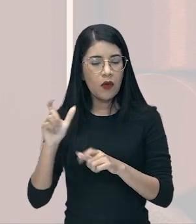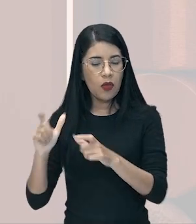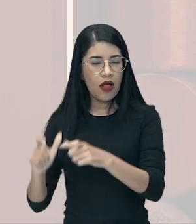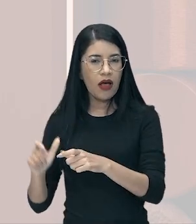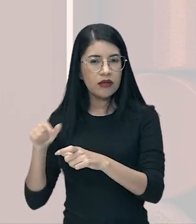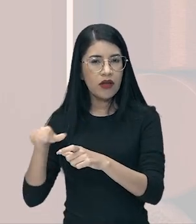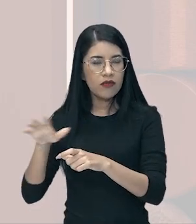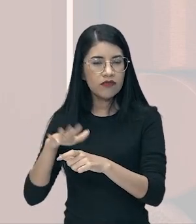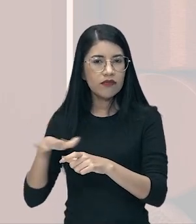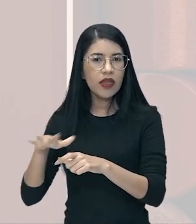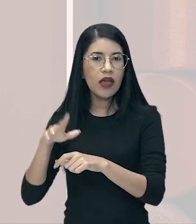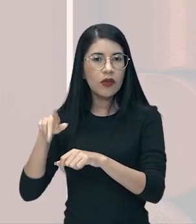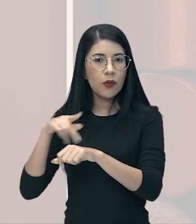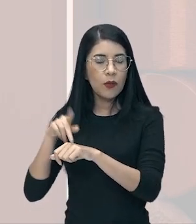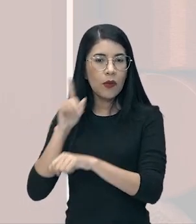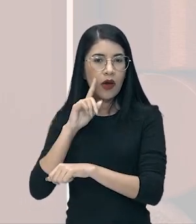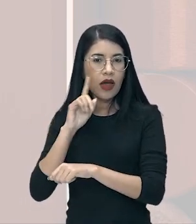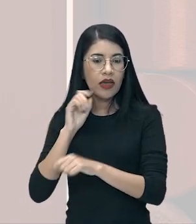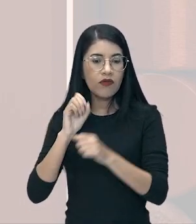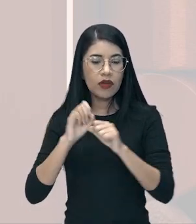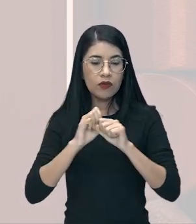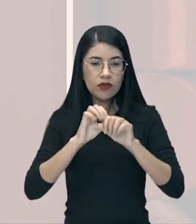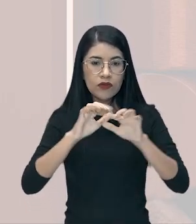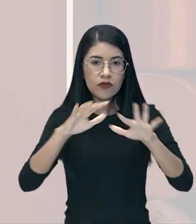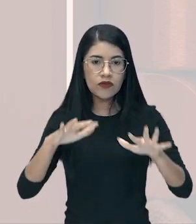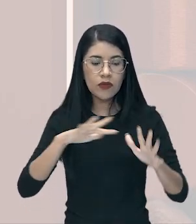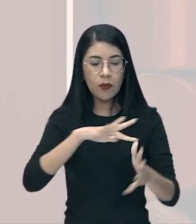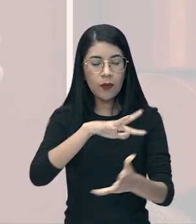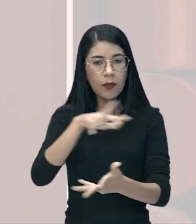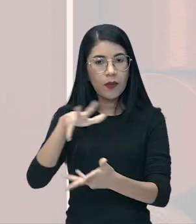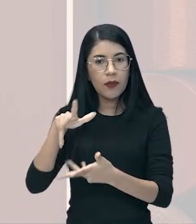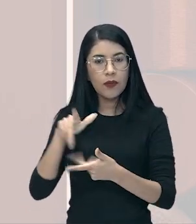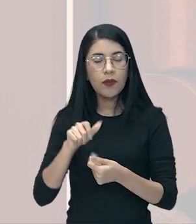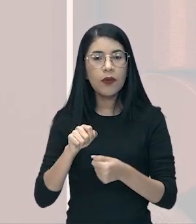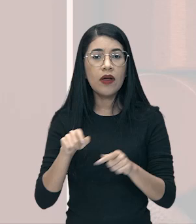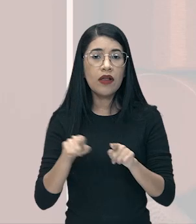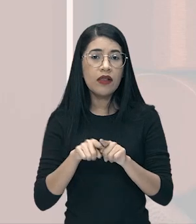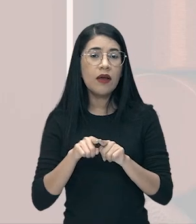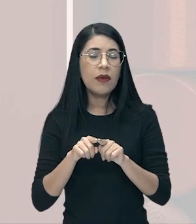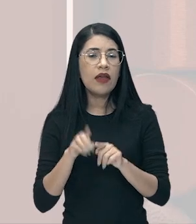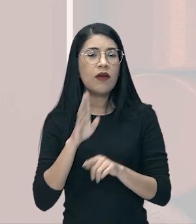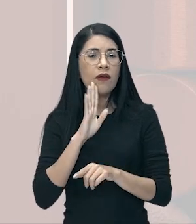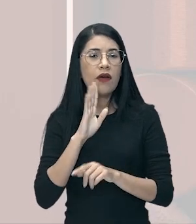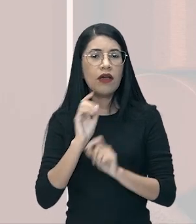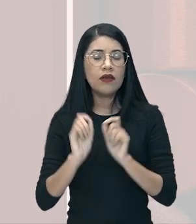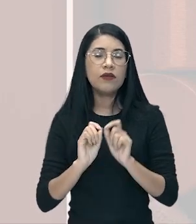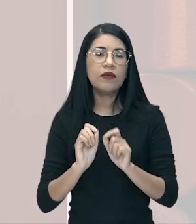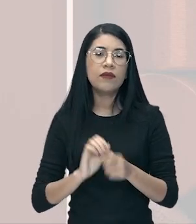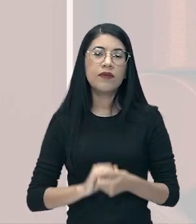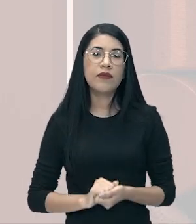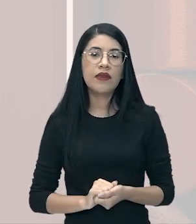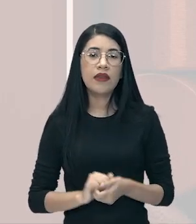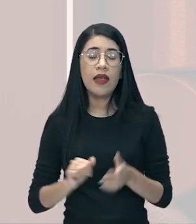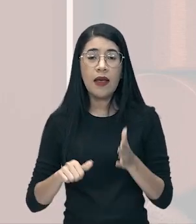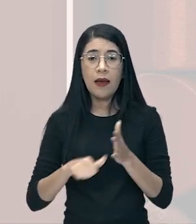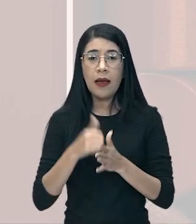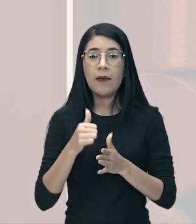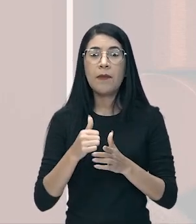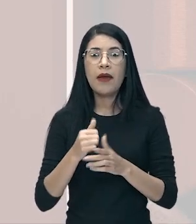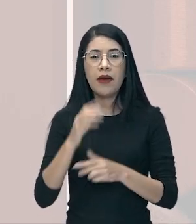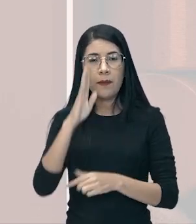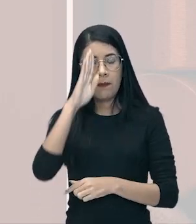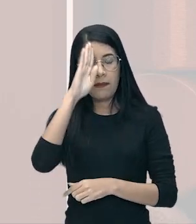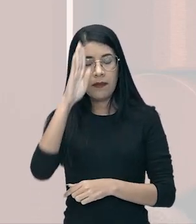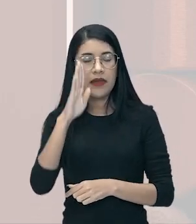uma crise em escala global. Inclusive, gente conhece crise de 29 como a primeira grande